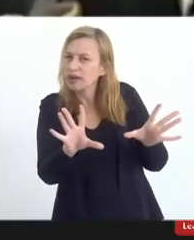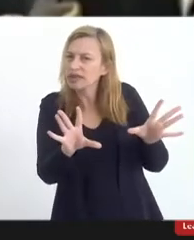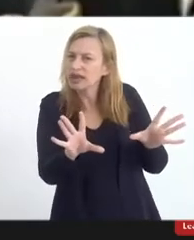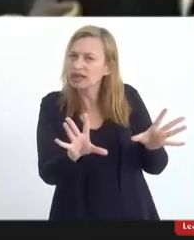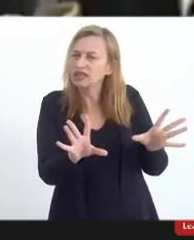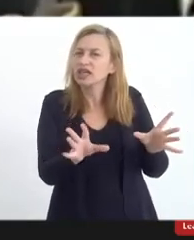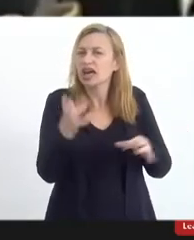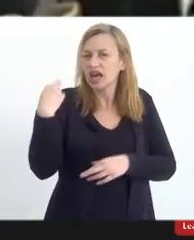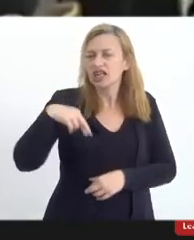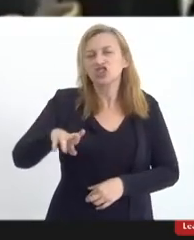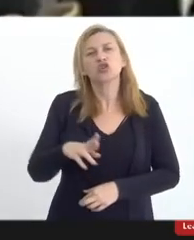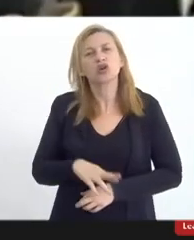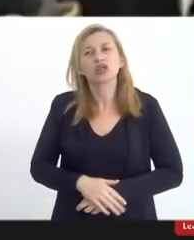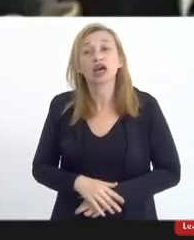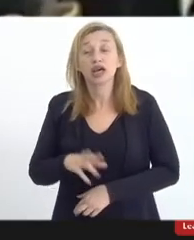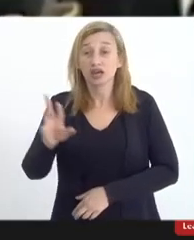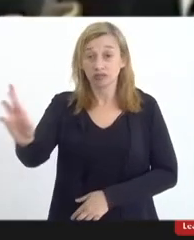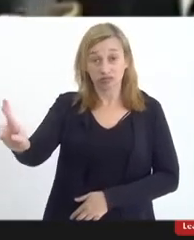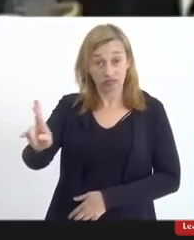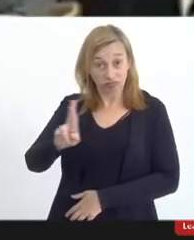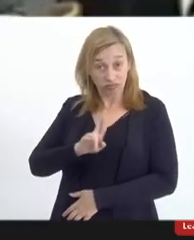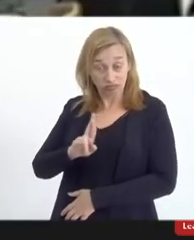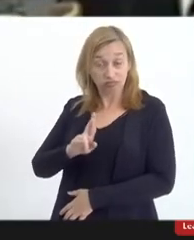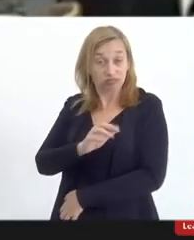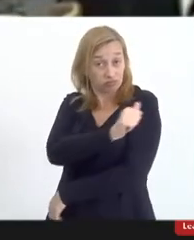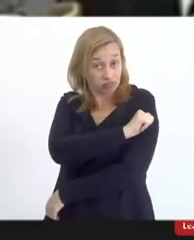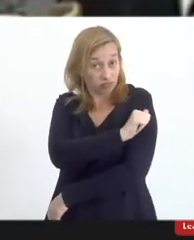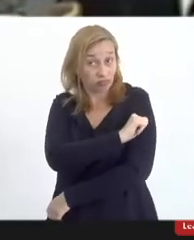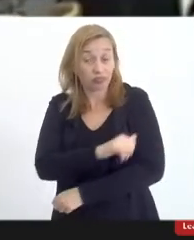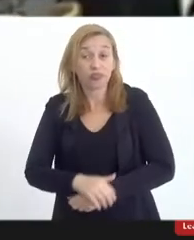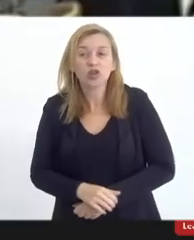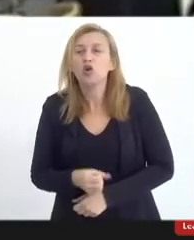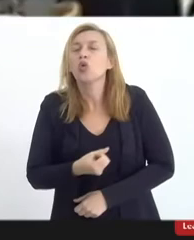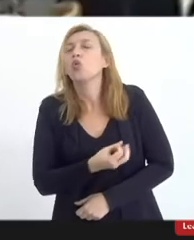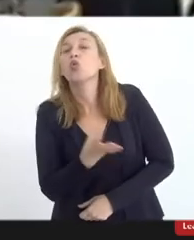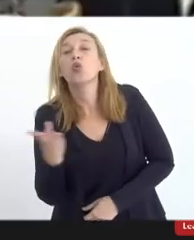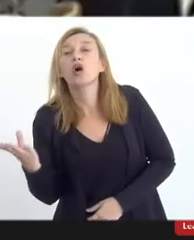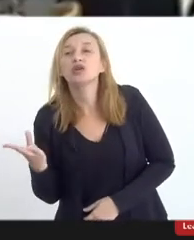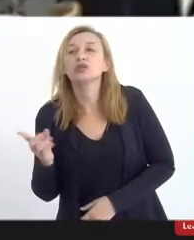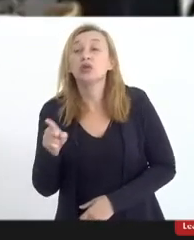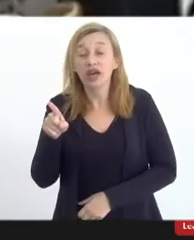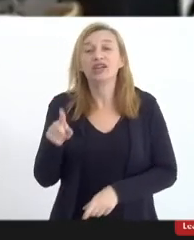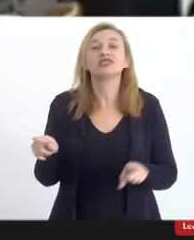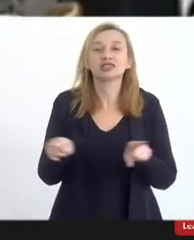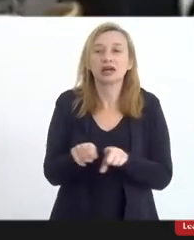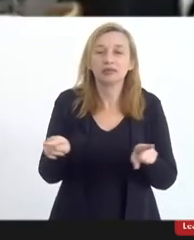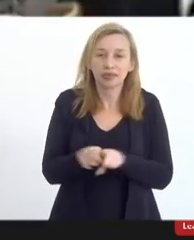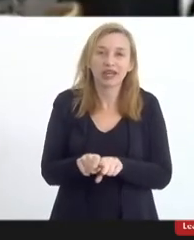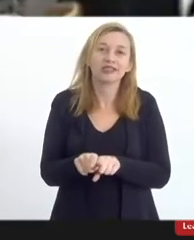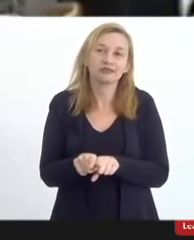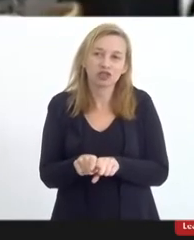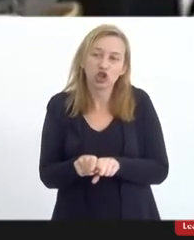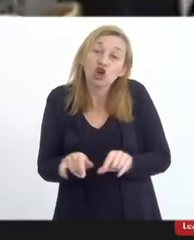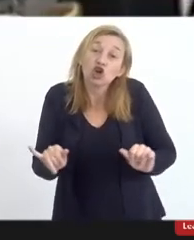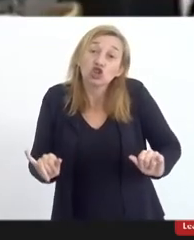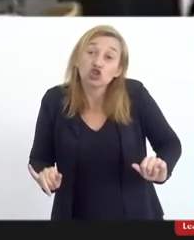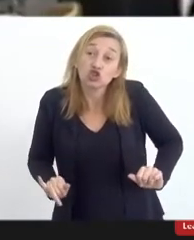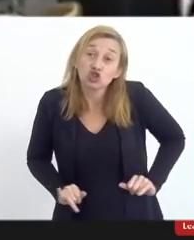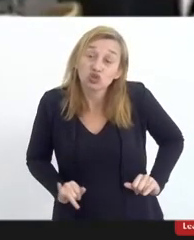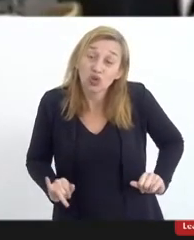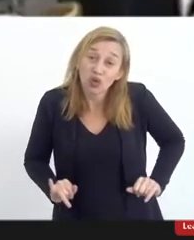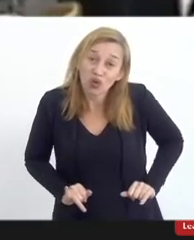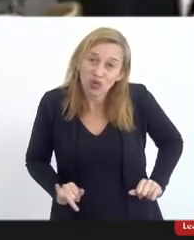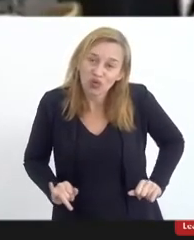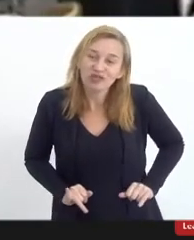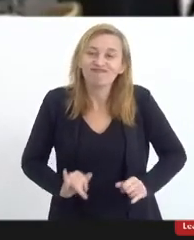religiosa? E eles falaram o quanto eles também são vítimas de